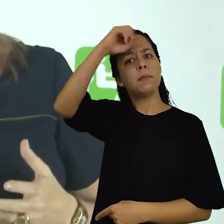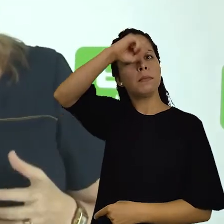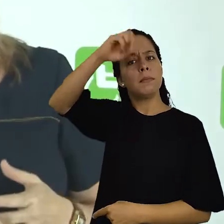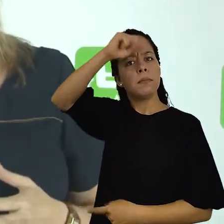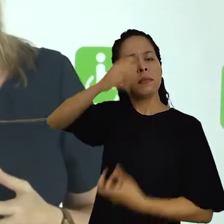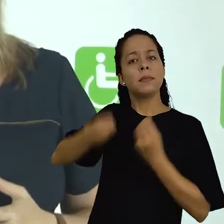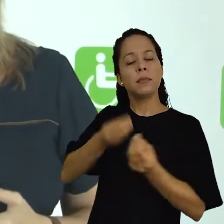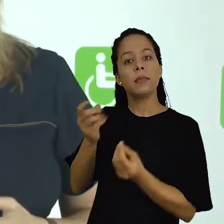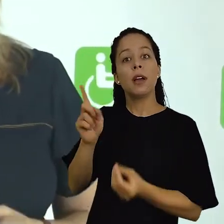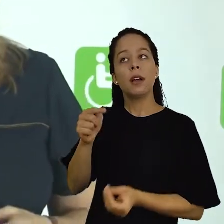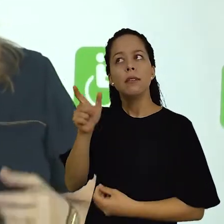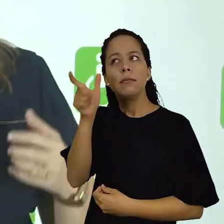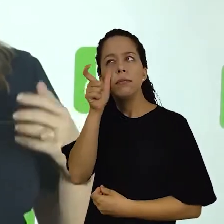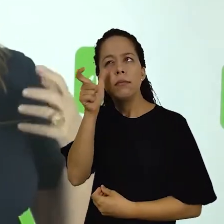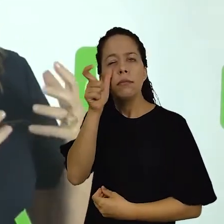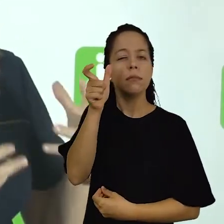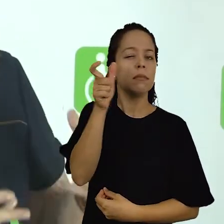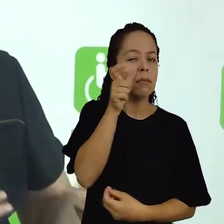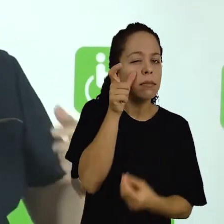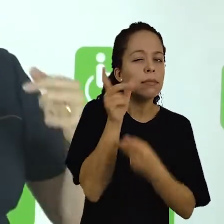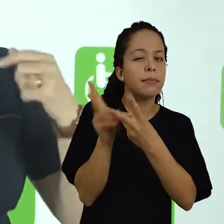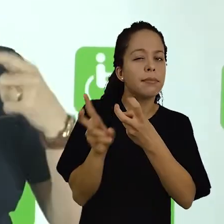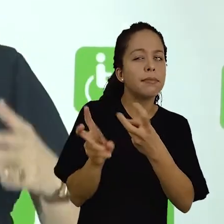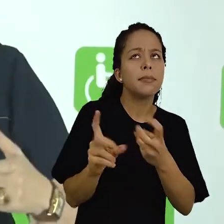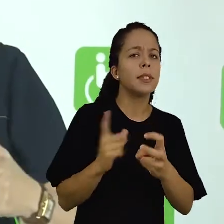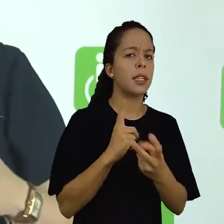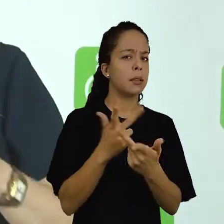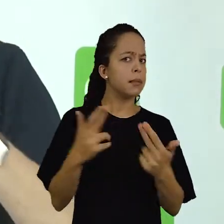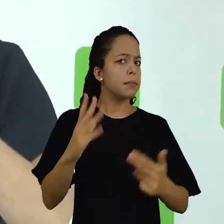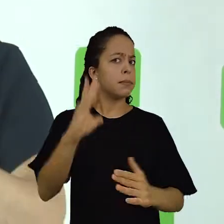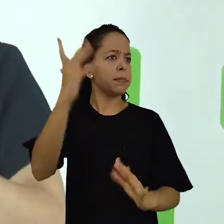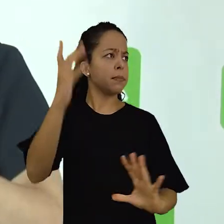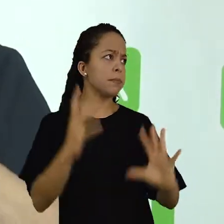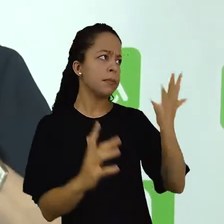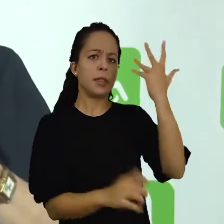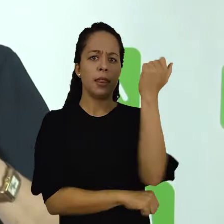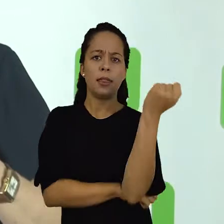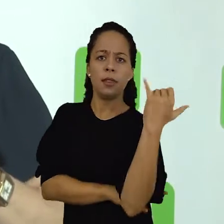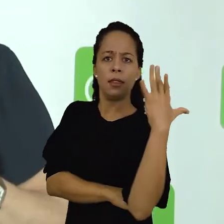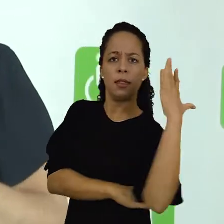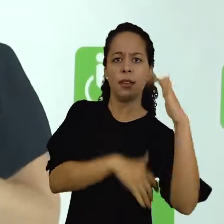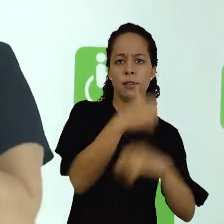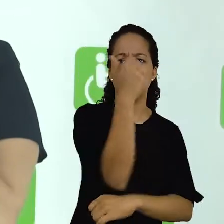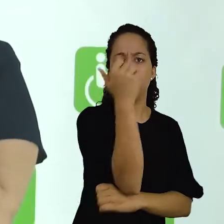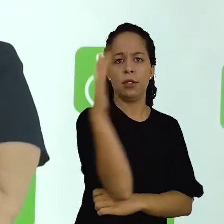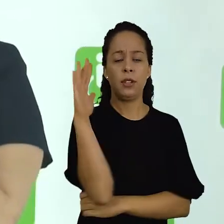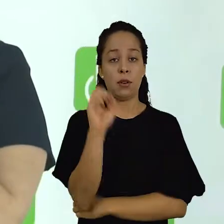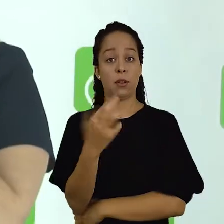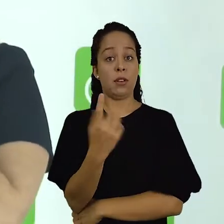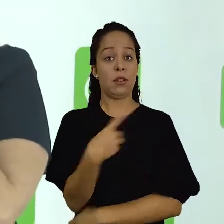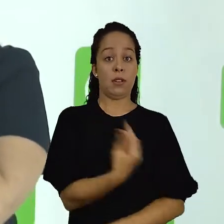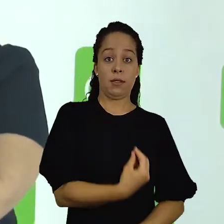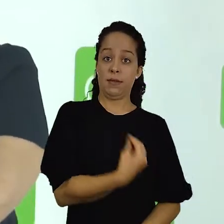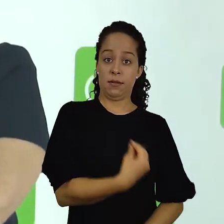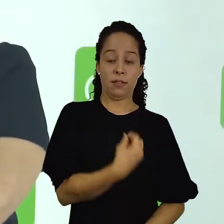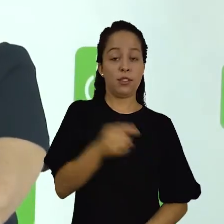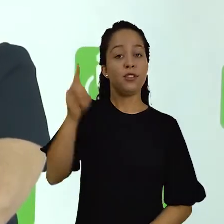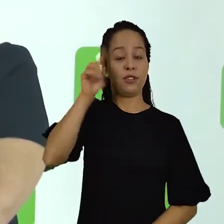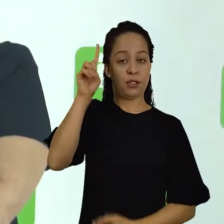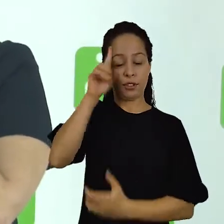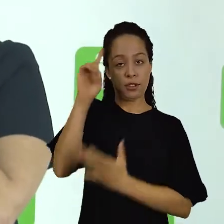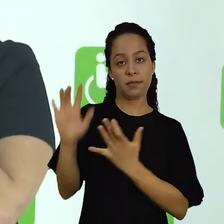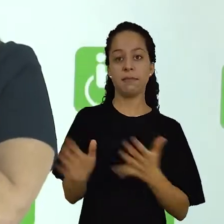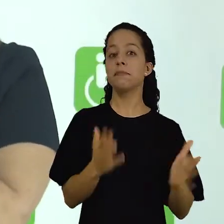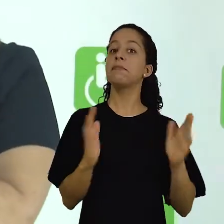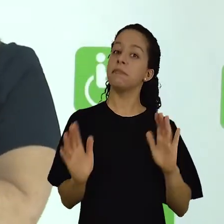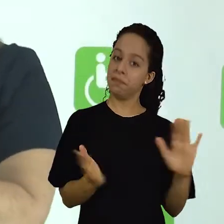obtido através da observação de fatos, de fenômenos presentes na natureza, no nosso dia a dia.